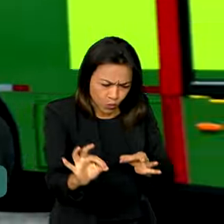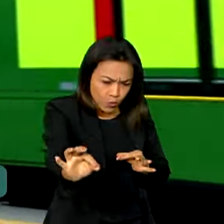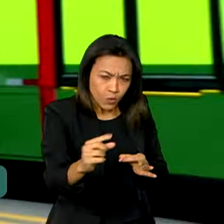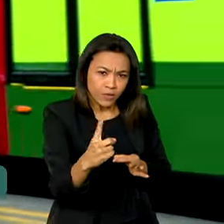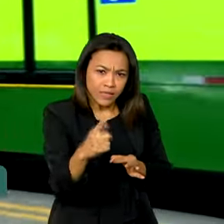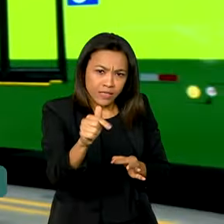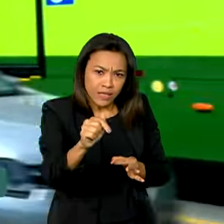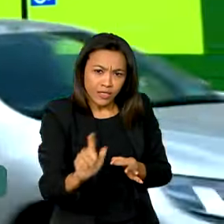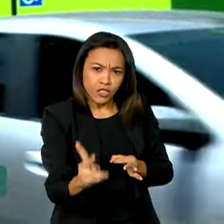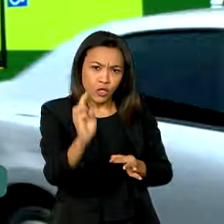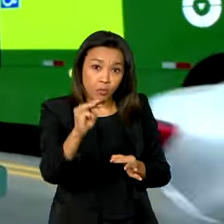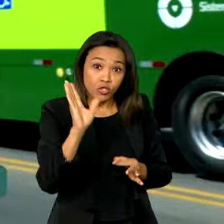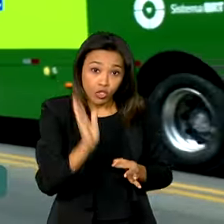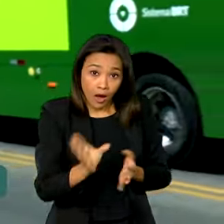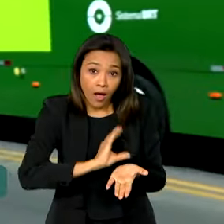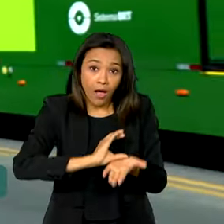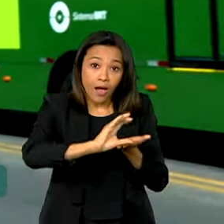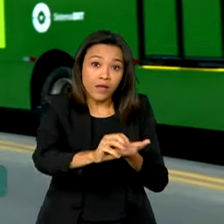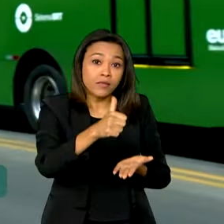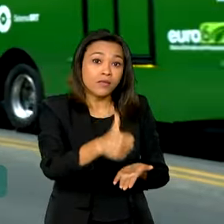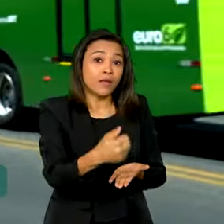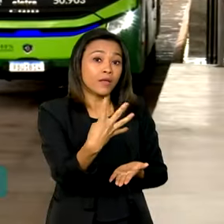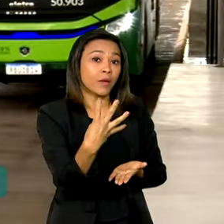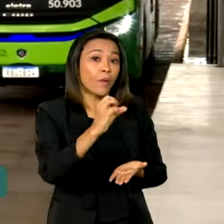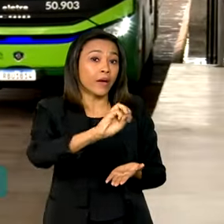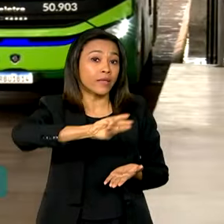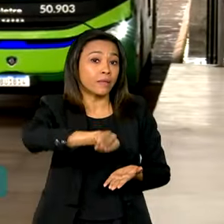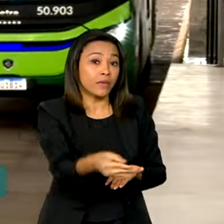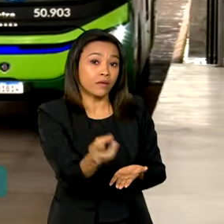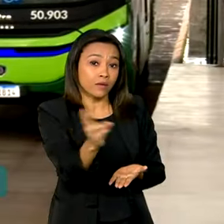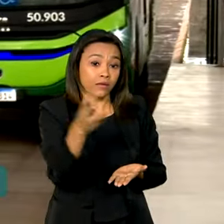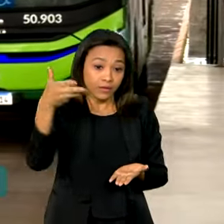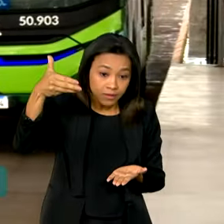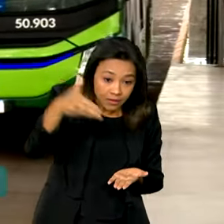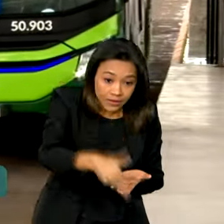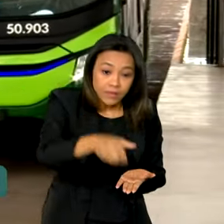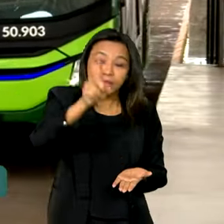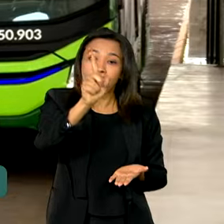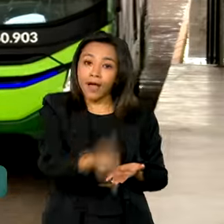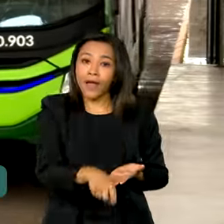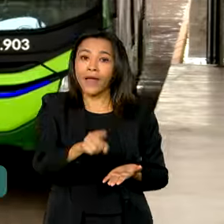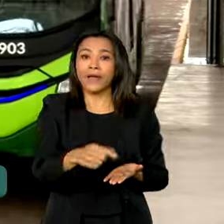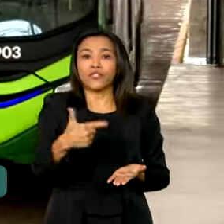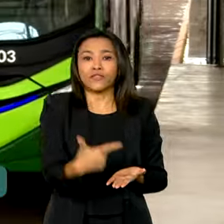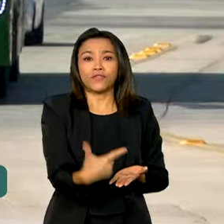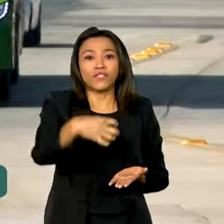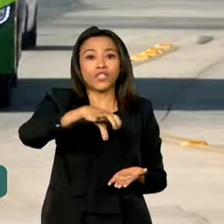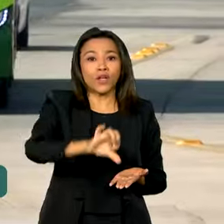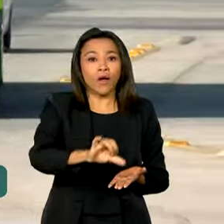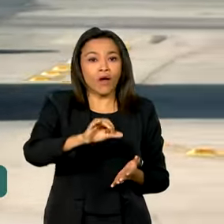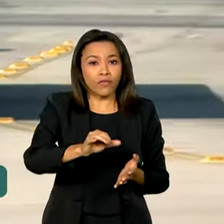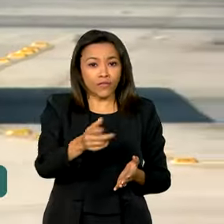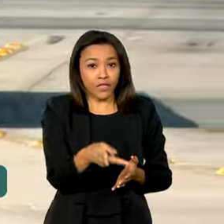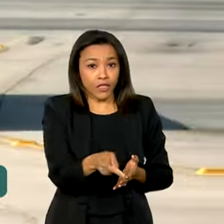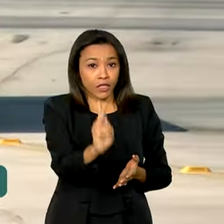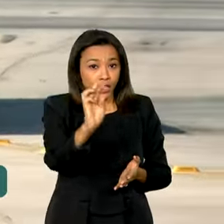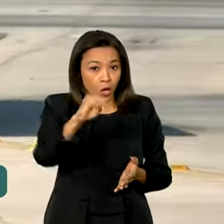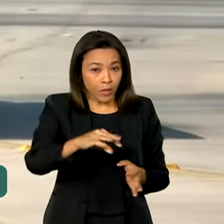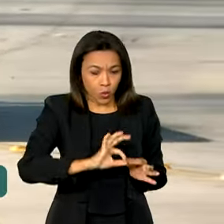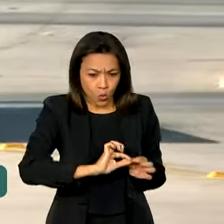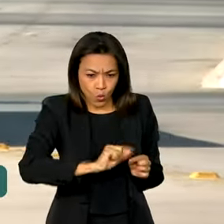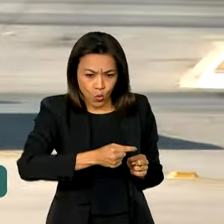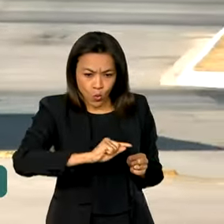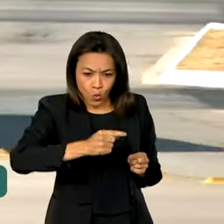140 milhões de investimento do governo federal, faz parte de um corredor de 29 quilômetros que vai cruzar a capital